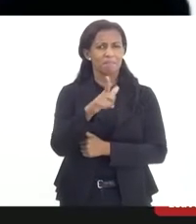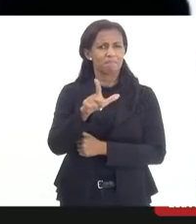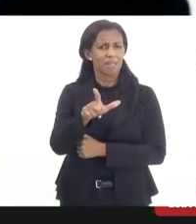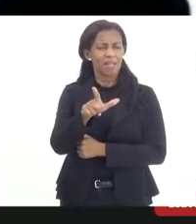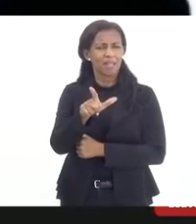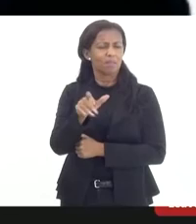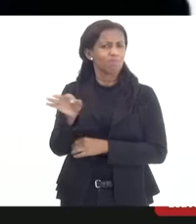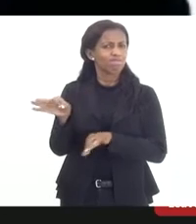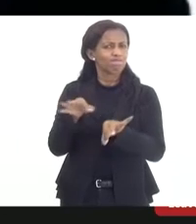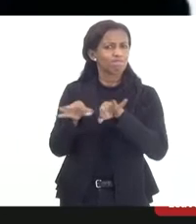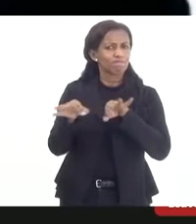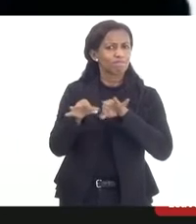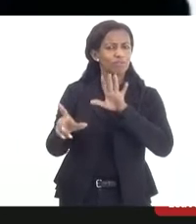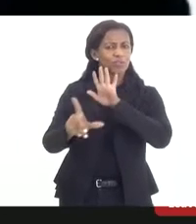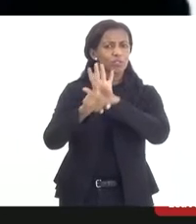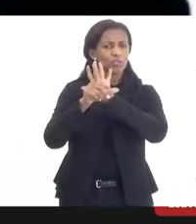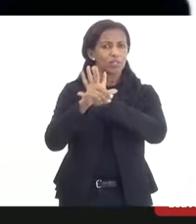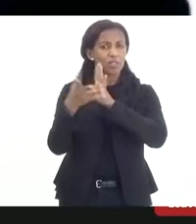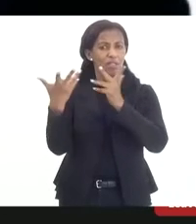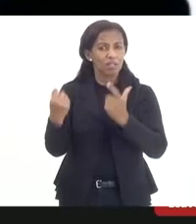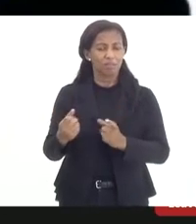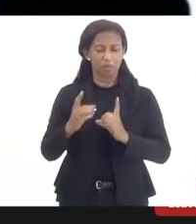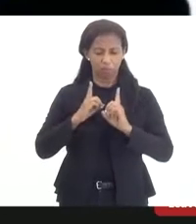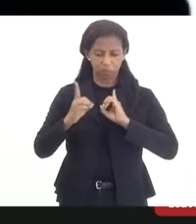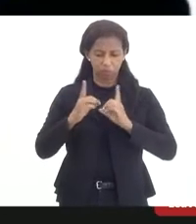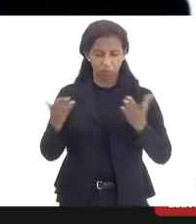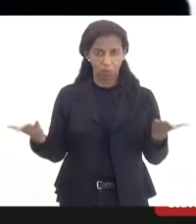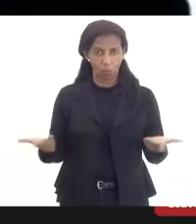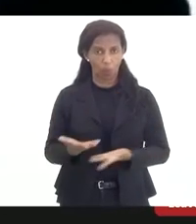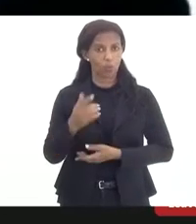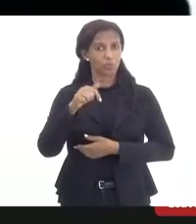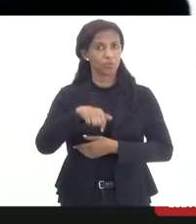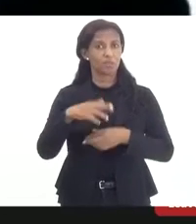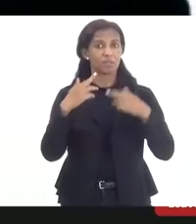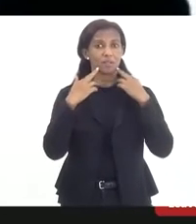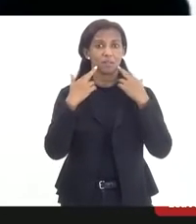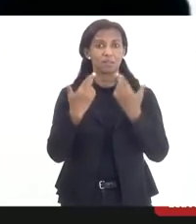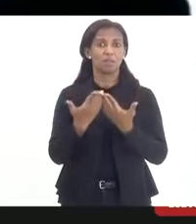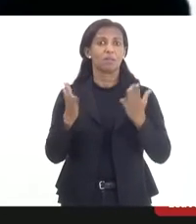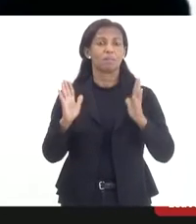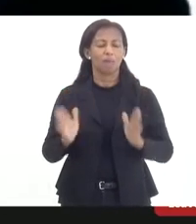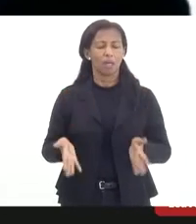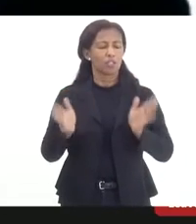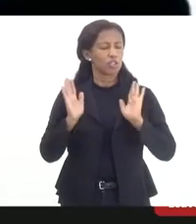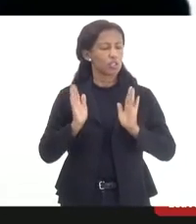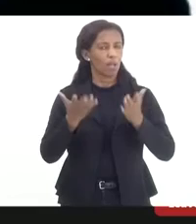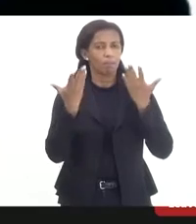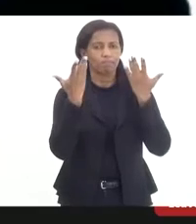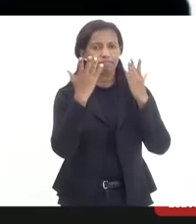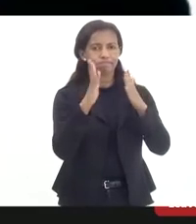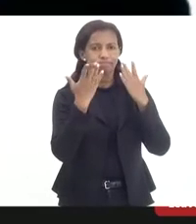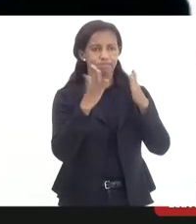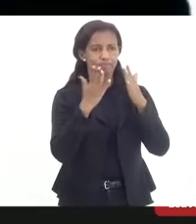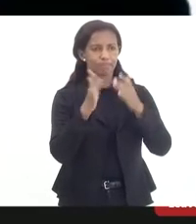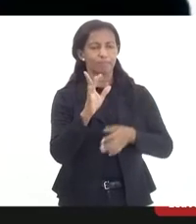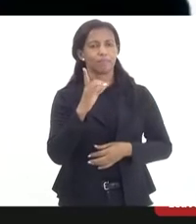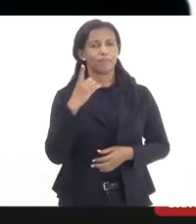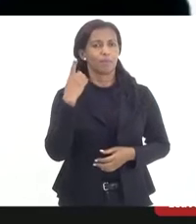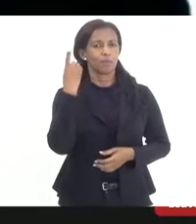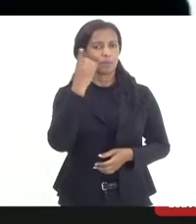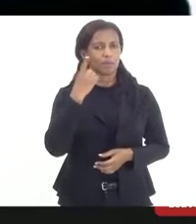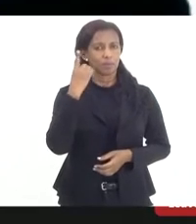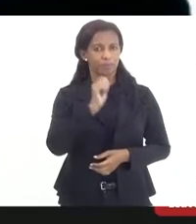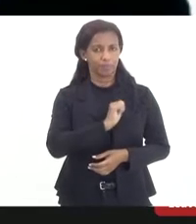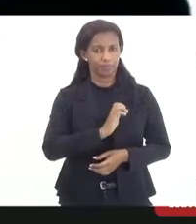que é um projeto de lei, que vamos debater hoje aqui nessa urgência pública, mas desde já parabéns ao deputado André Siciliano.